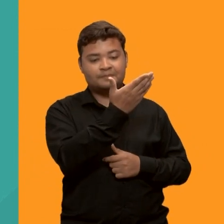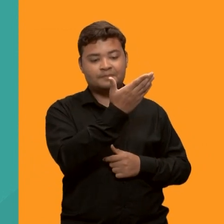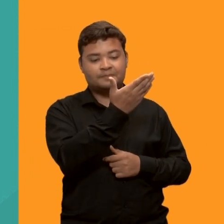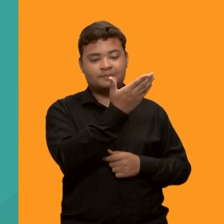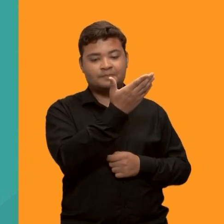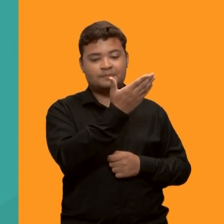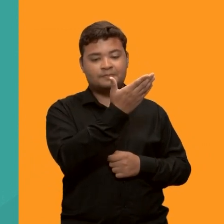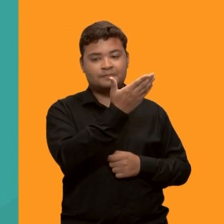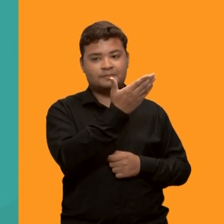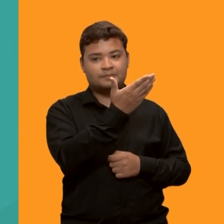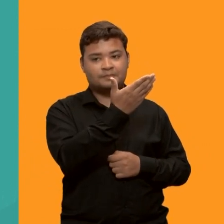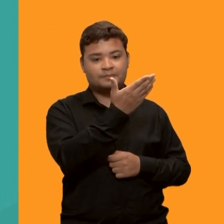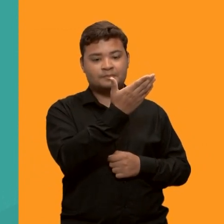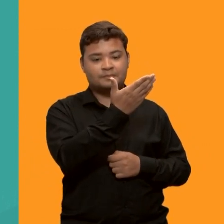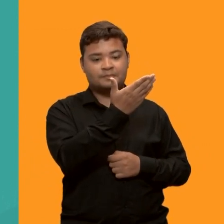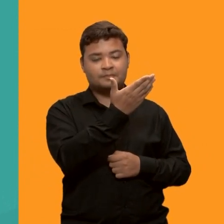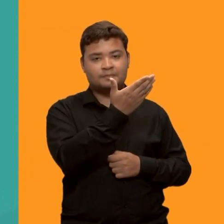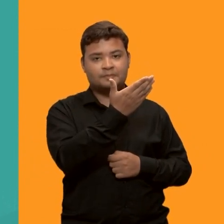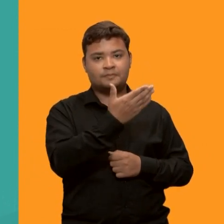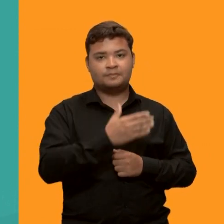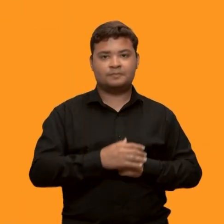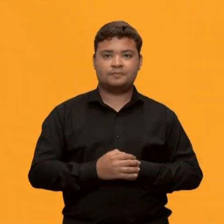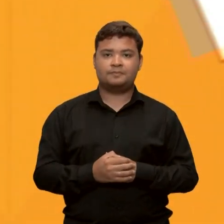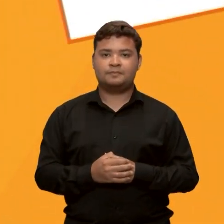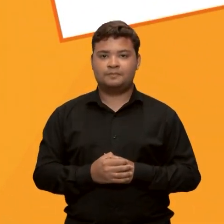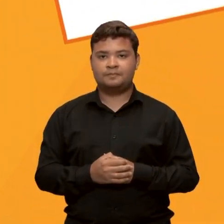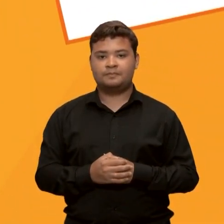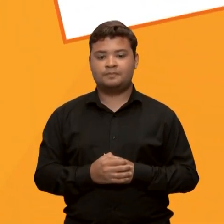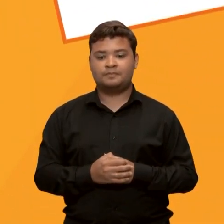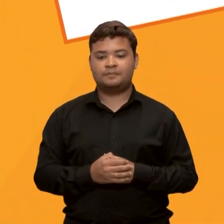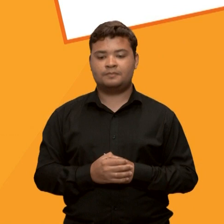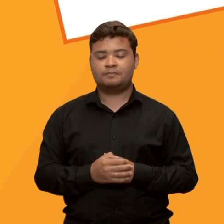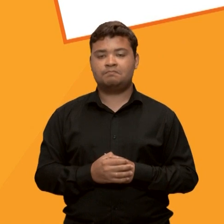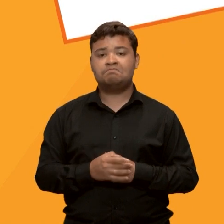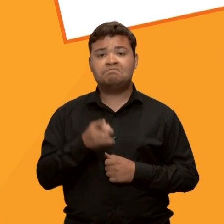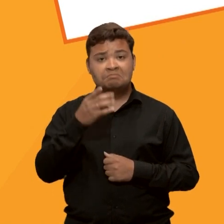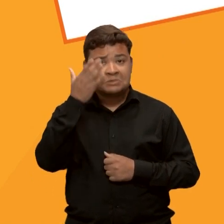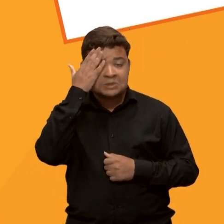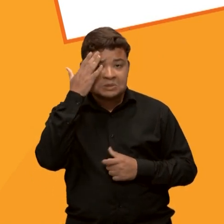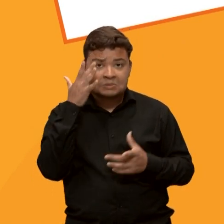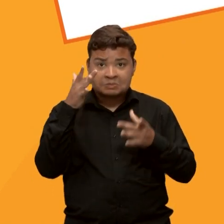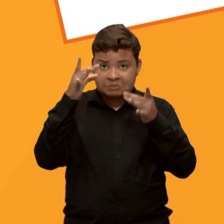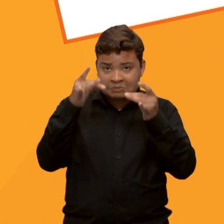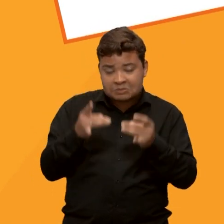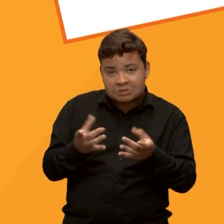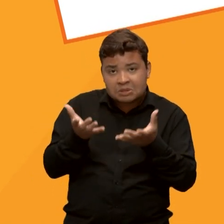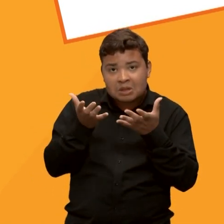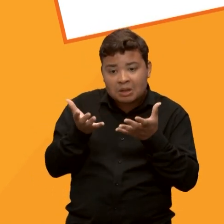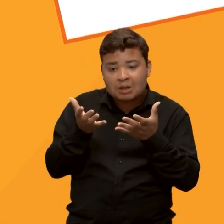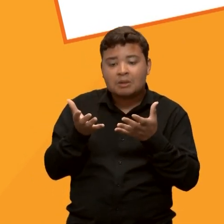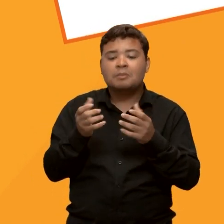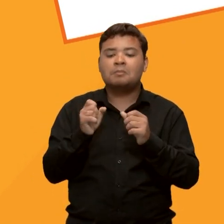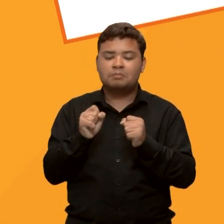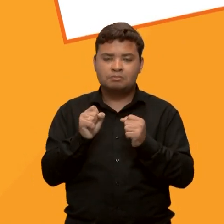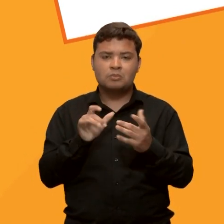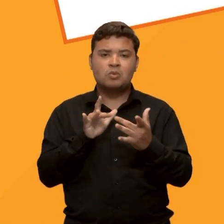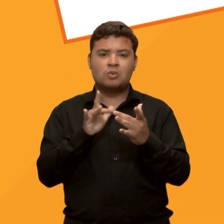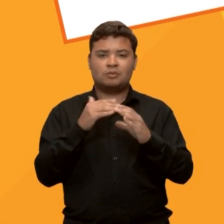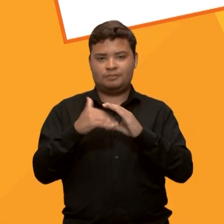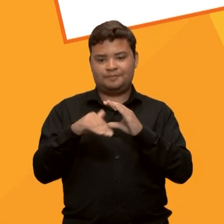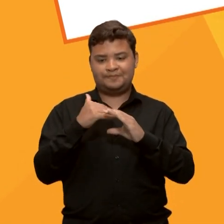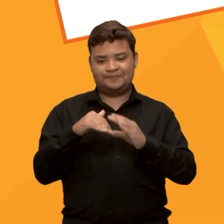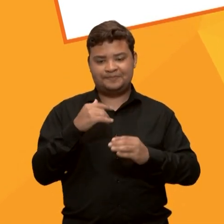e Estatística no Campo Samambaia da UFG. Para saber mais, entre em contato pelo e-mail